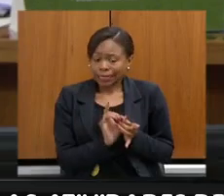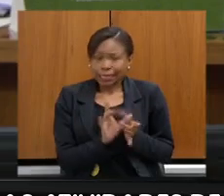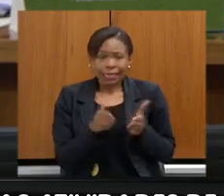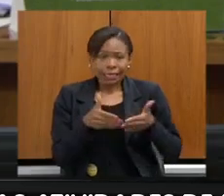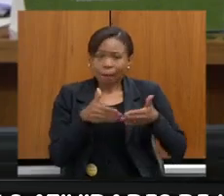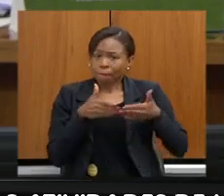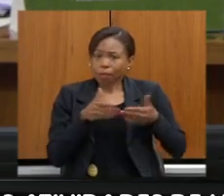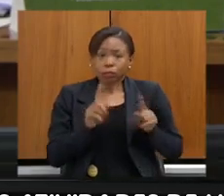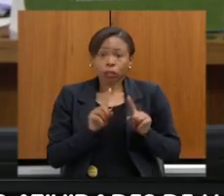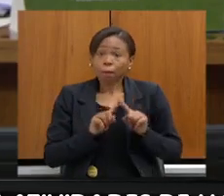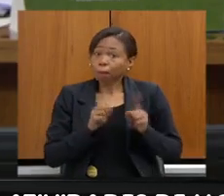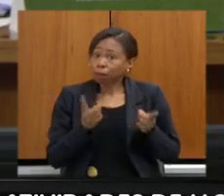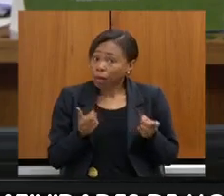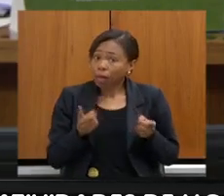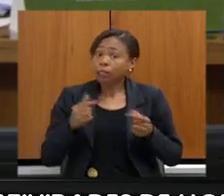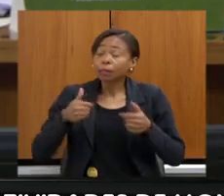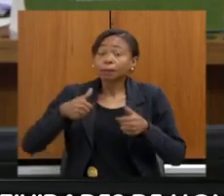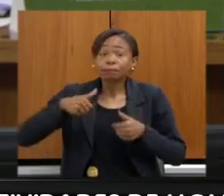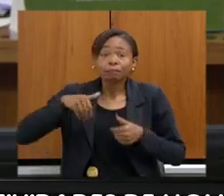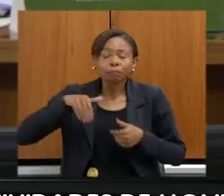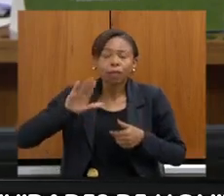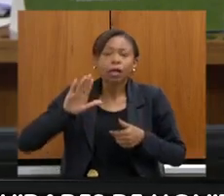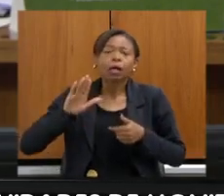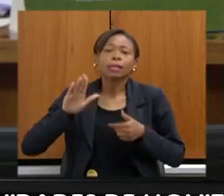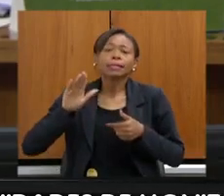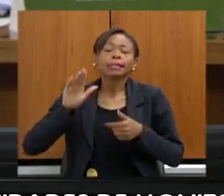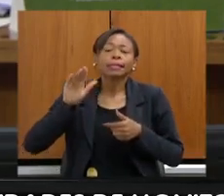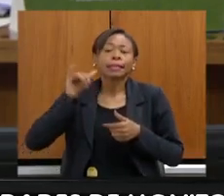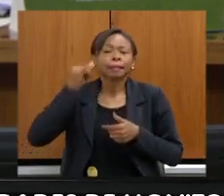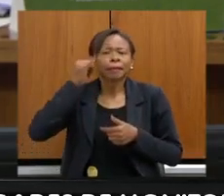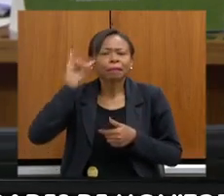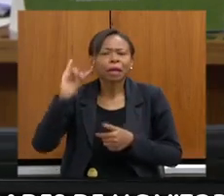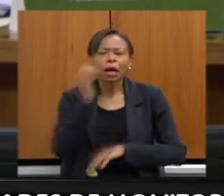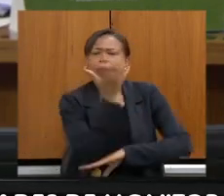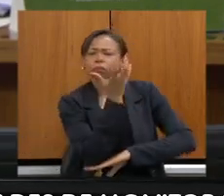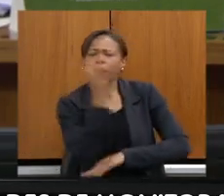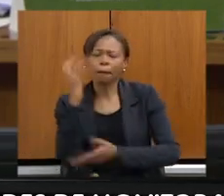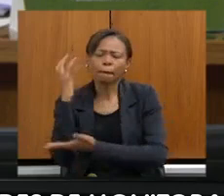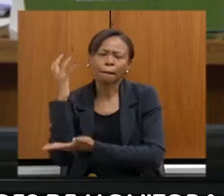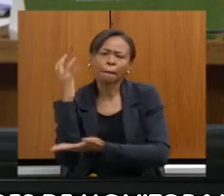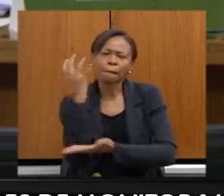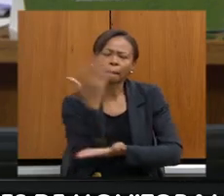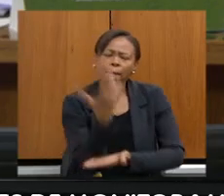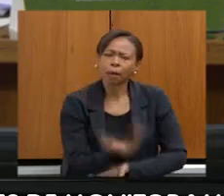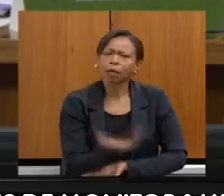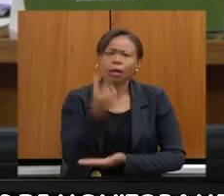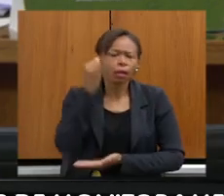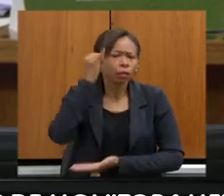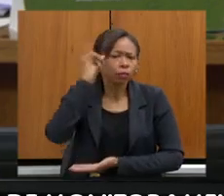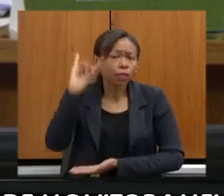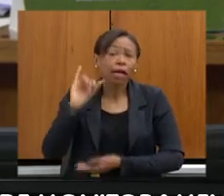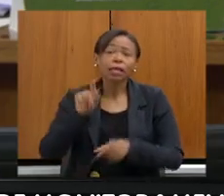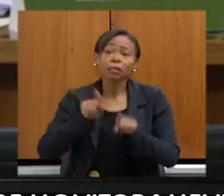ambiental mais ampla de combate ao desmatamento, de restauração florestal, de garantia de qualidade ambiental nos municípios em seus diversos